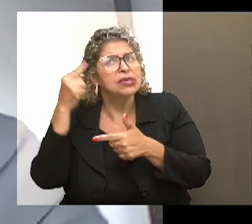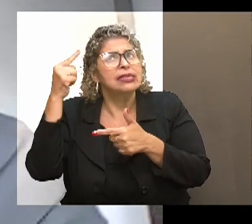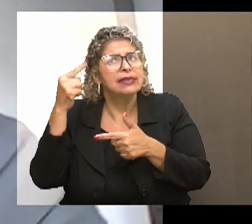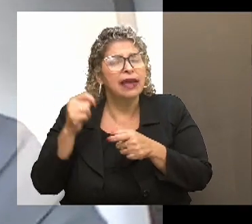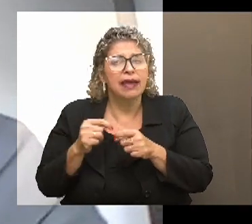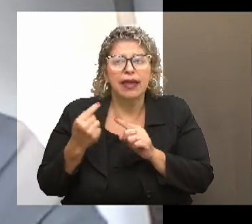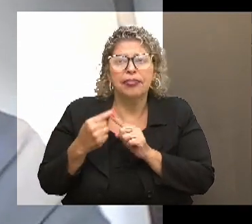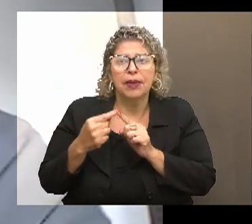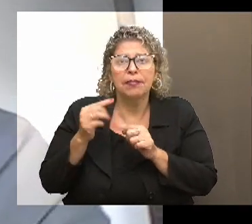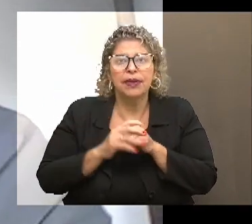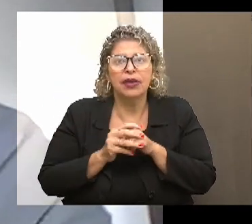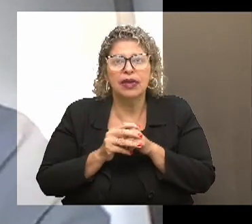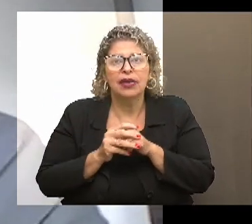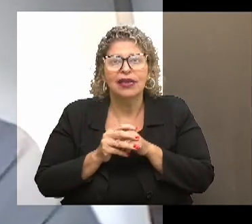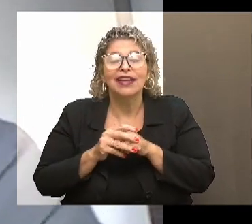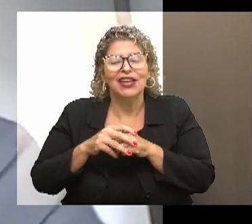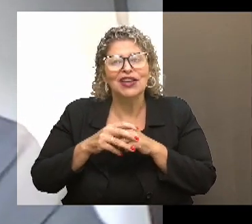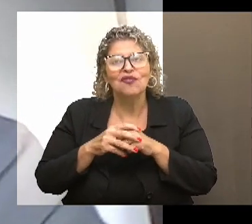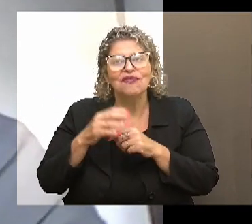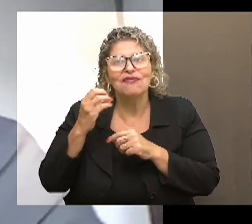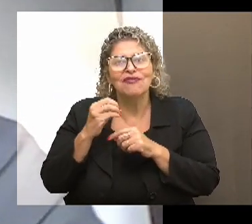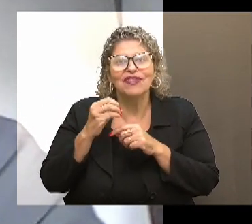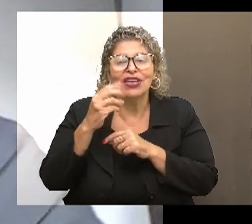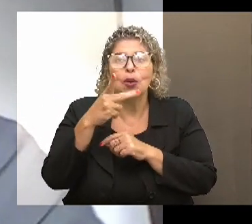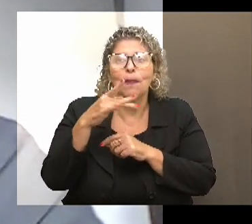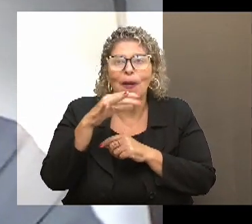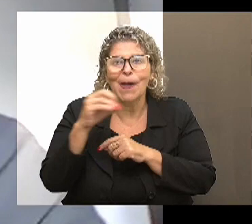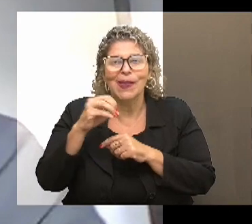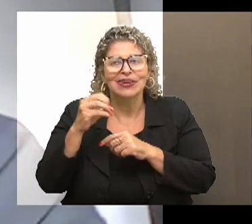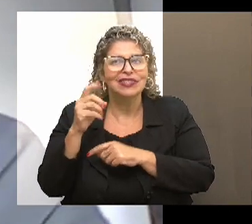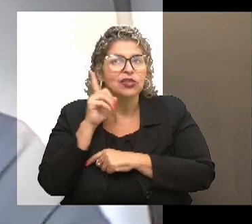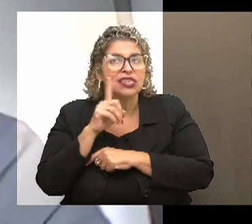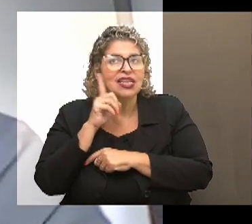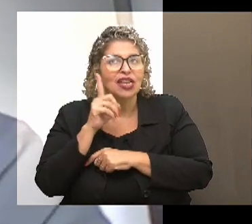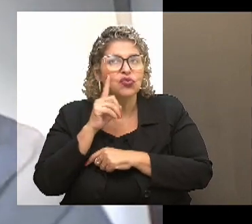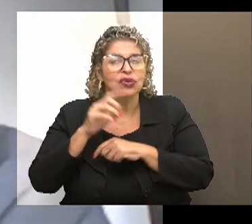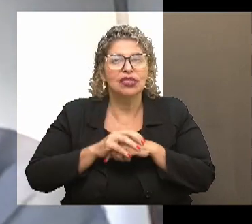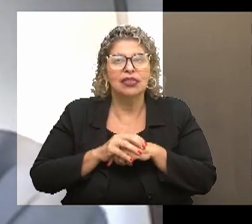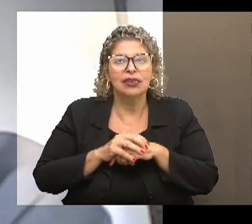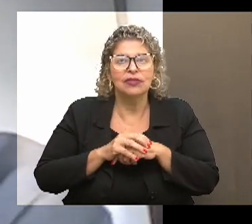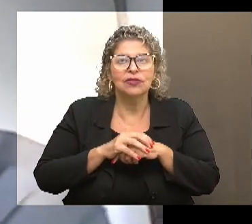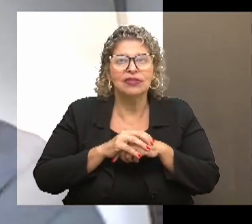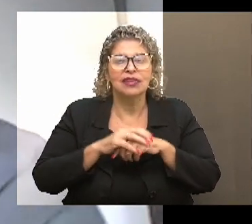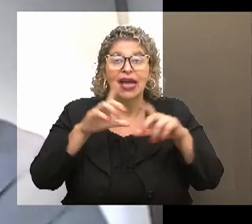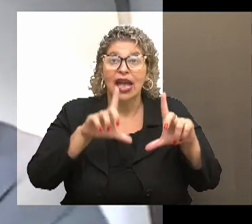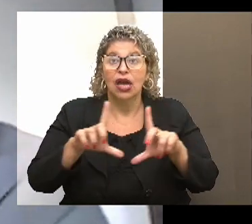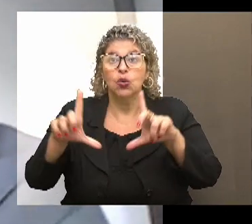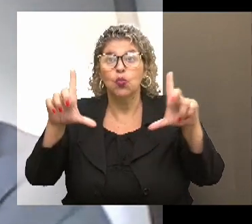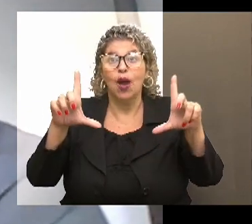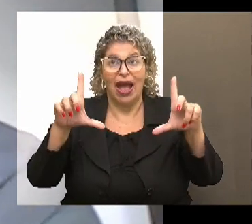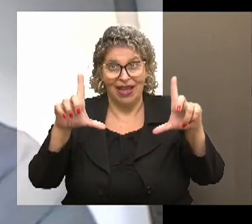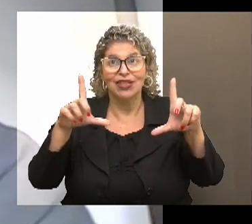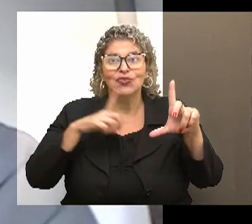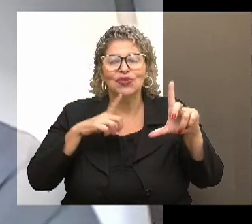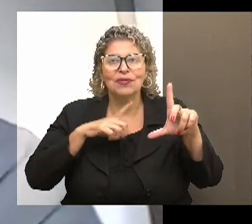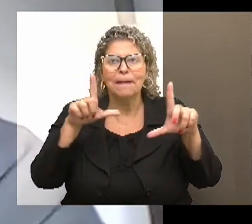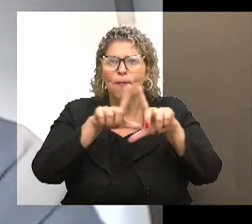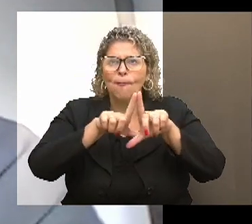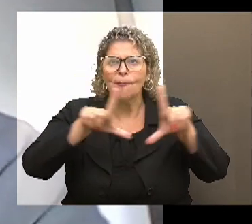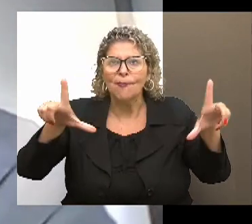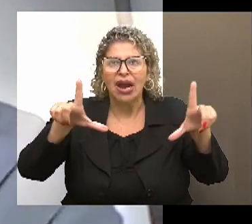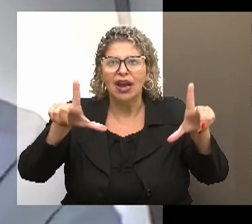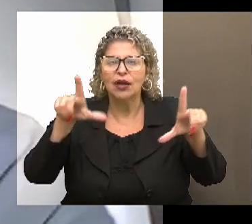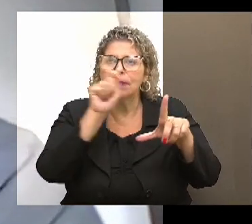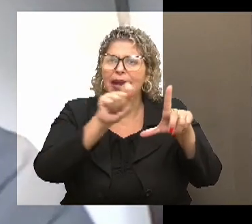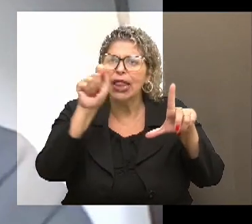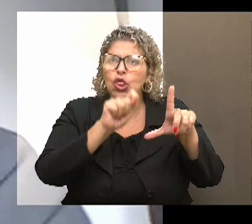que foi, eu vi um post no Facebook de um asilo nos Estados Unidos, que era um quadro branco, pequeno, por exemplo, aqui em casa eu tenho esse quadro na cozinha